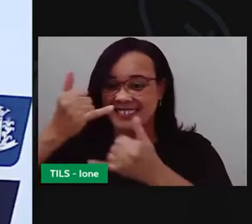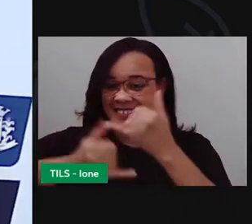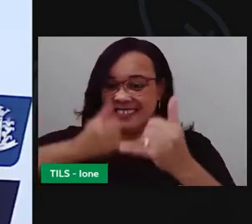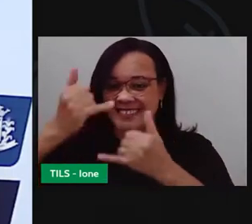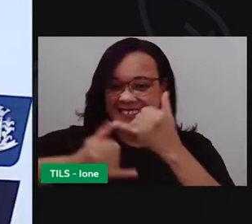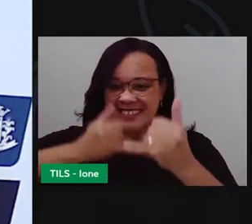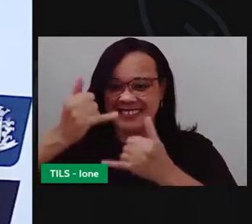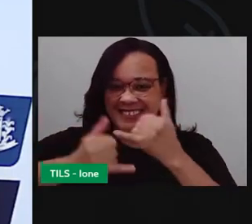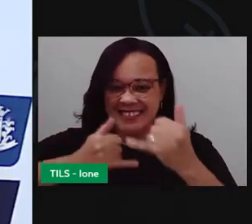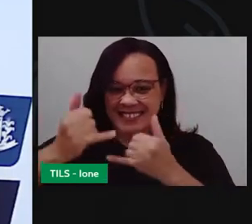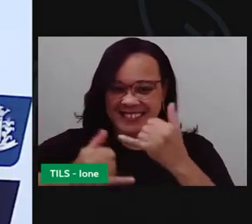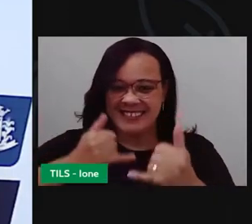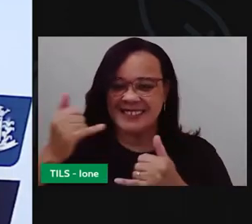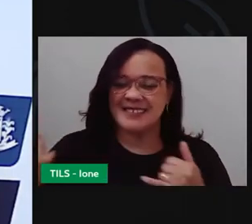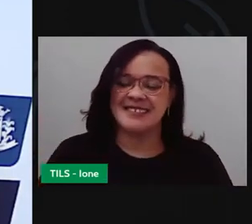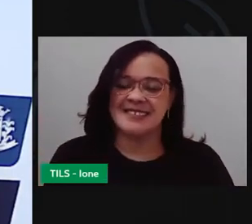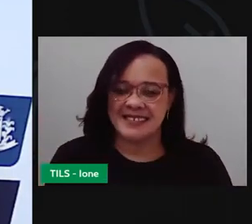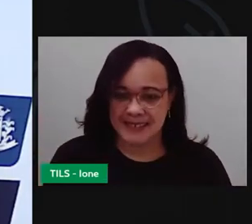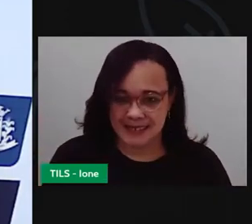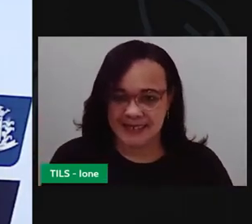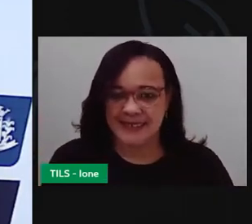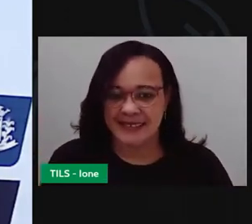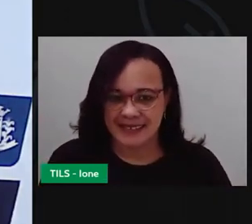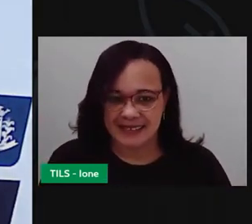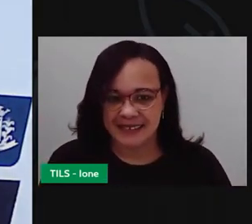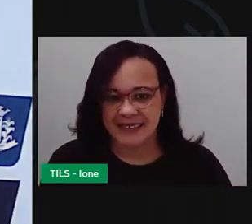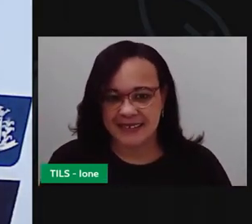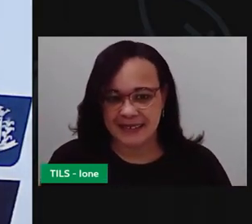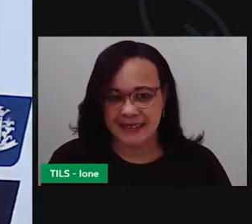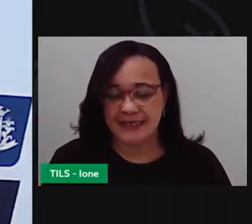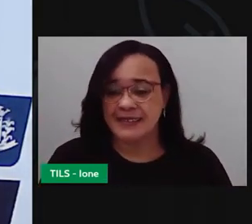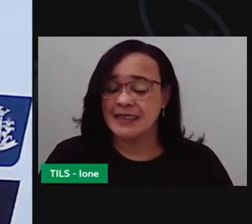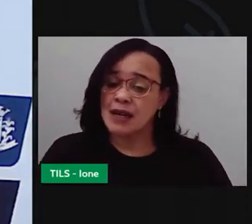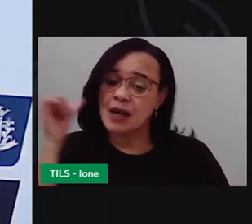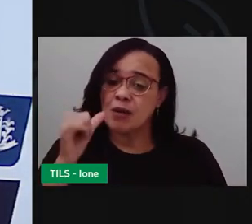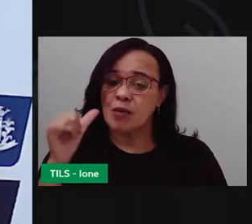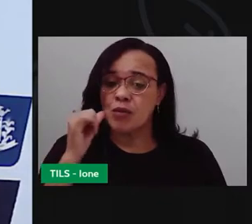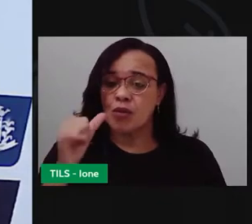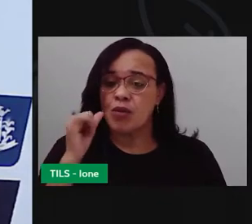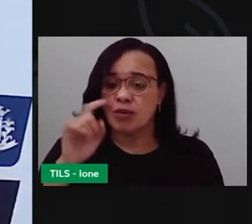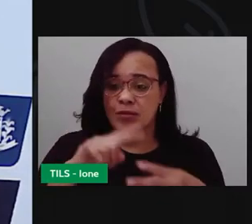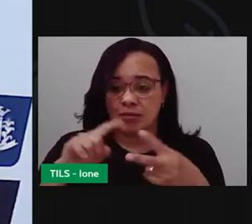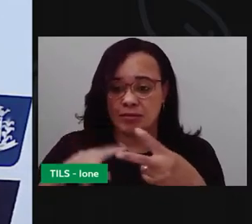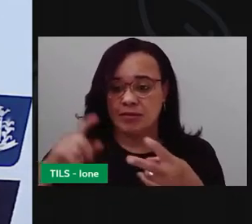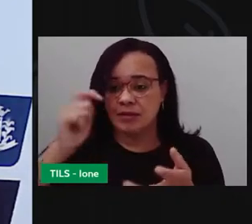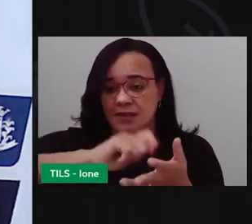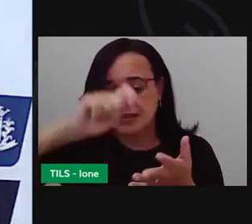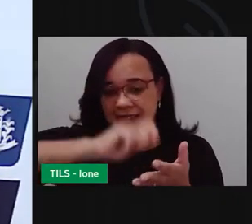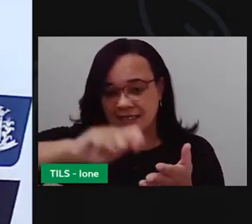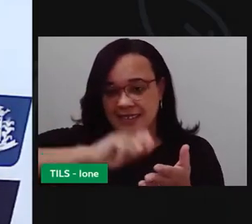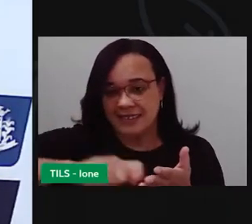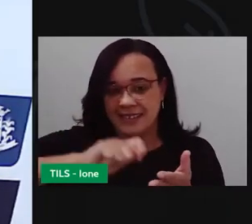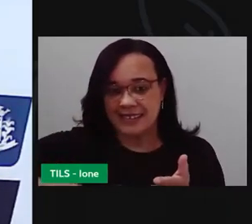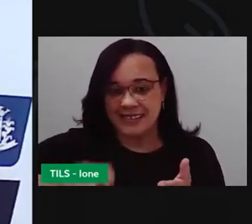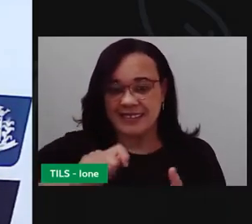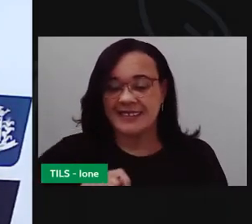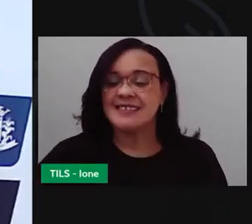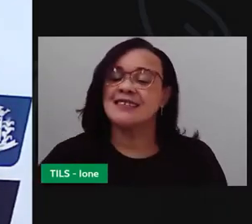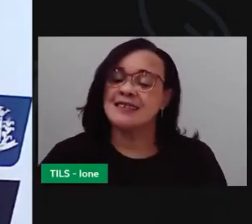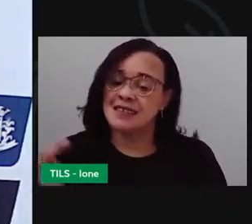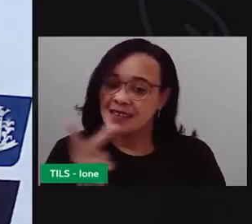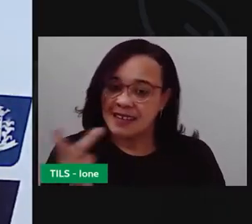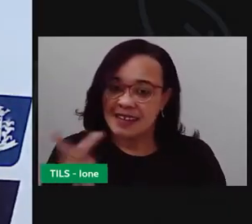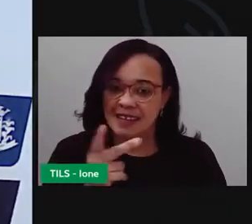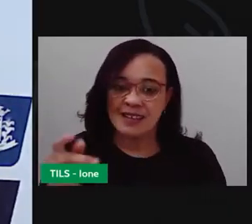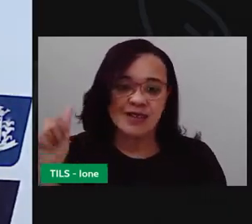E rolando. Essa aqui é a autora do livro, né? A Cunha Barros. Olha.